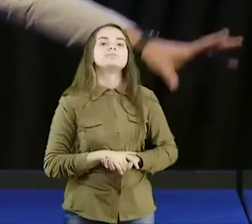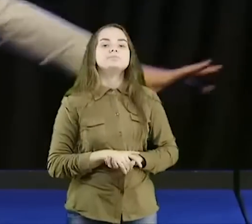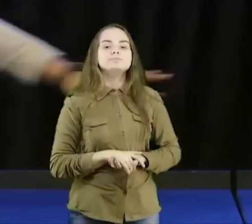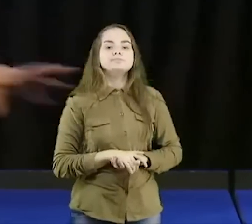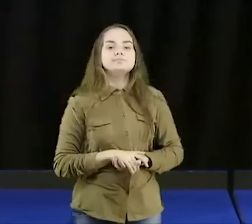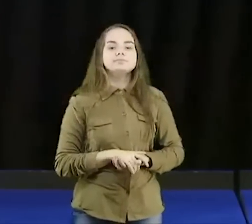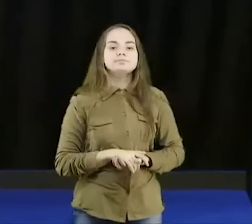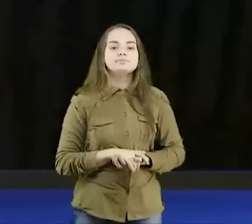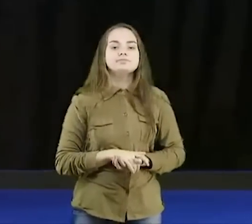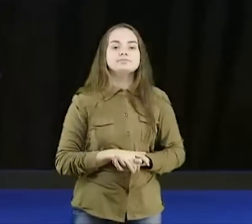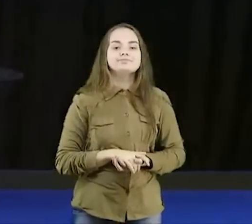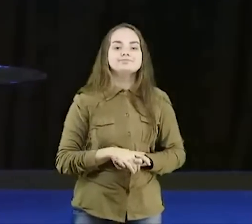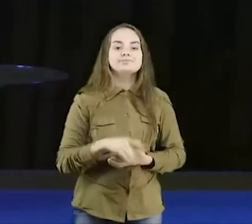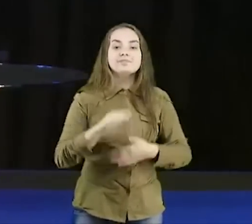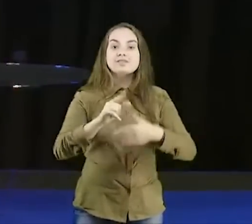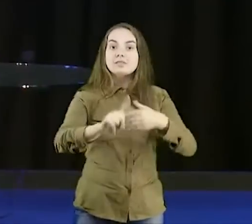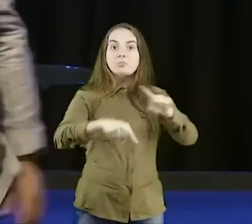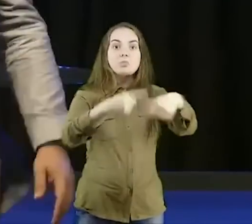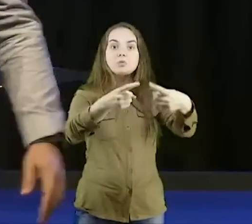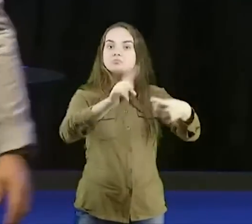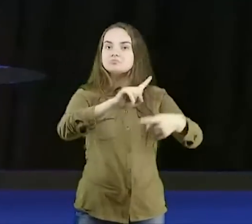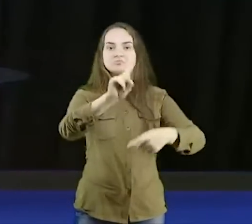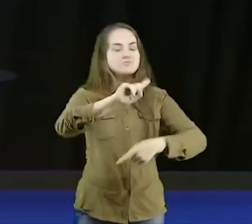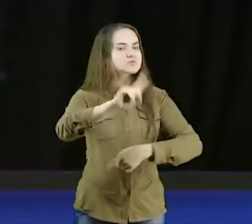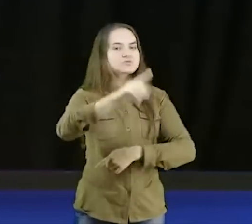e nunca mais vai se esquecer,